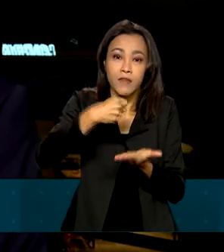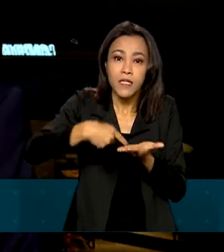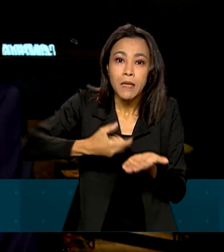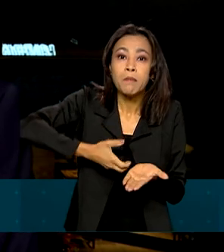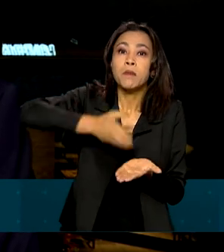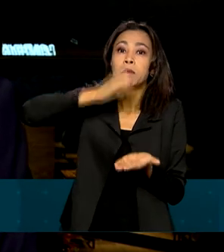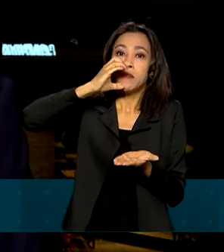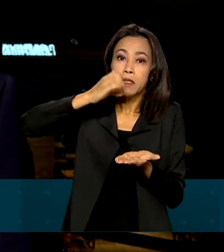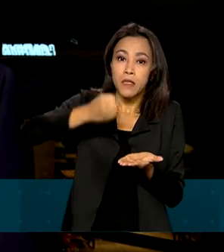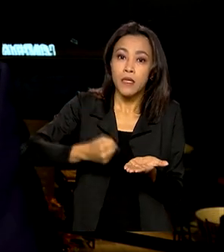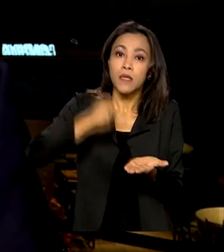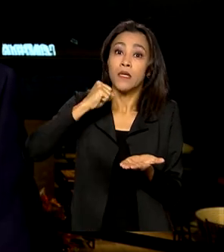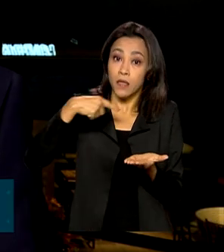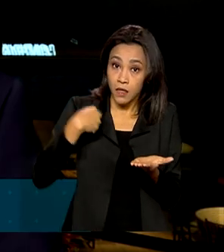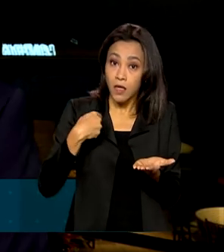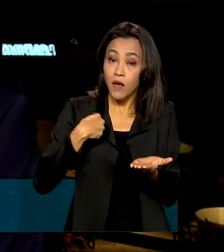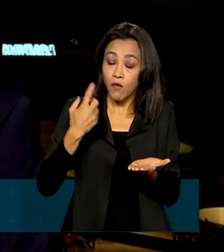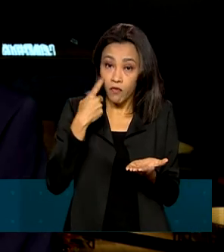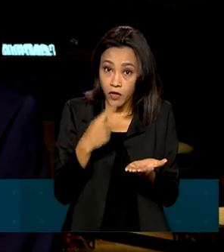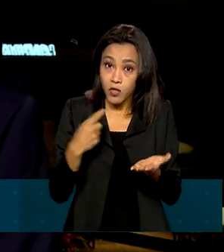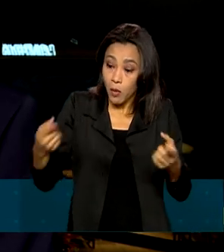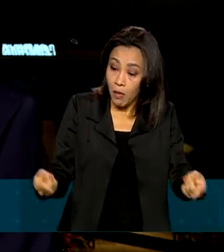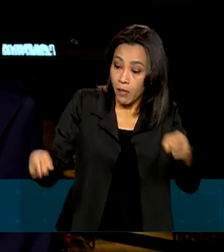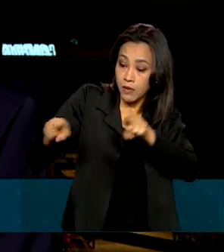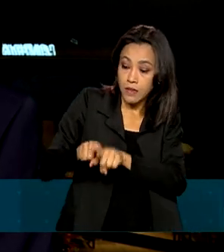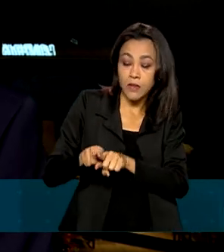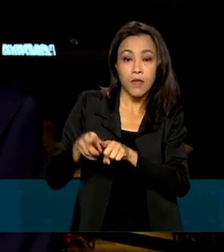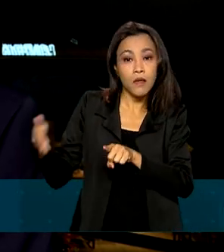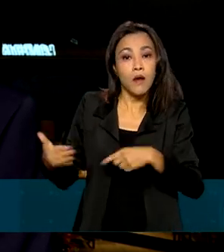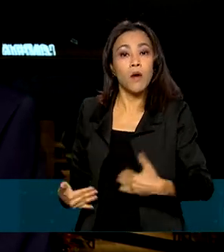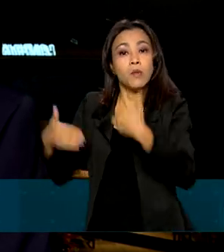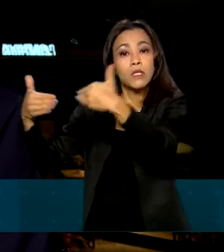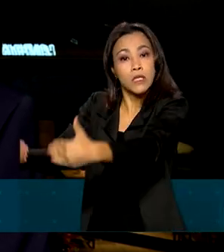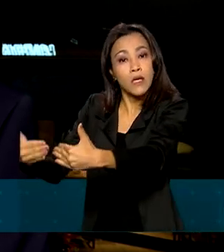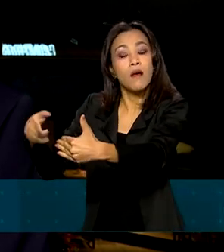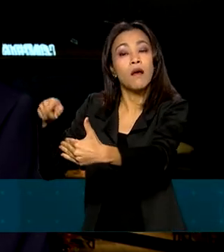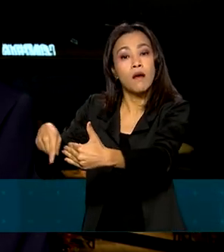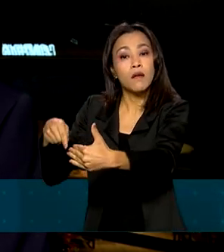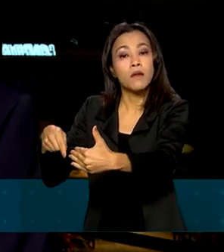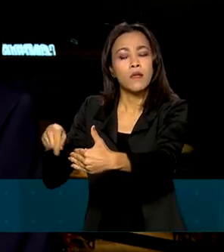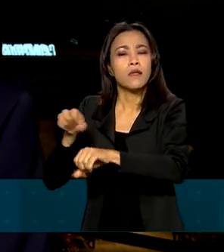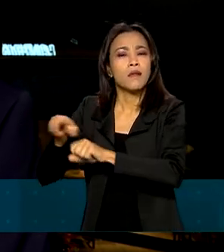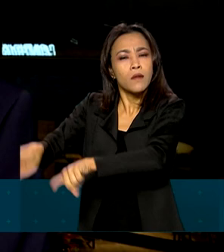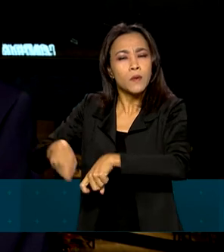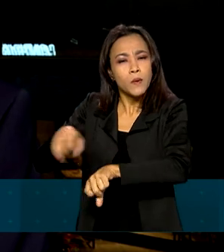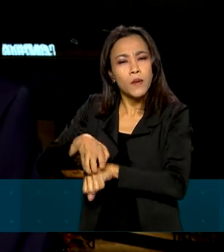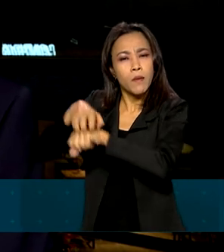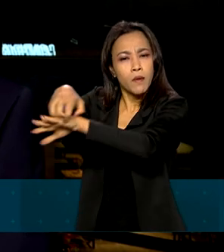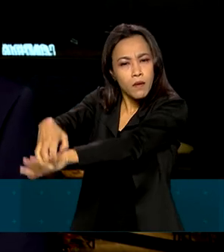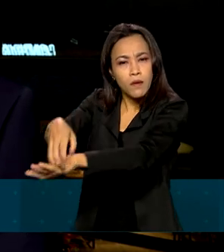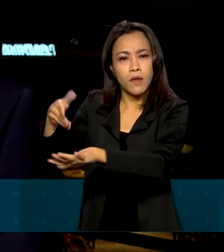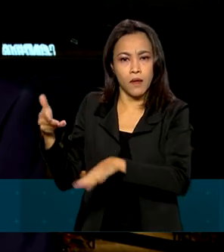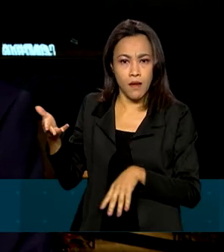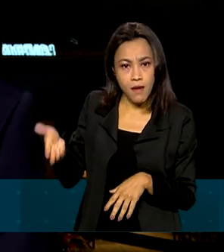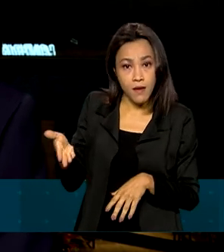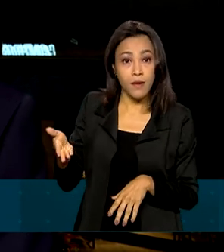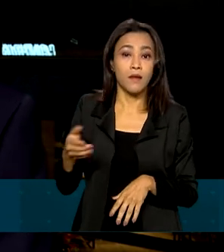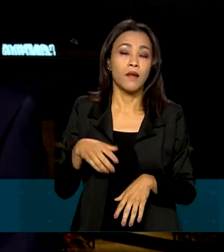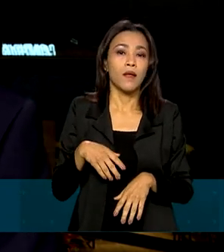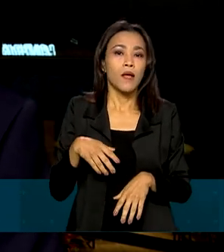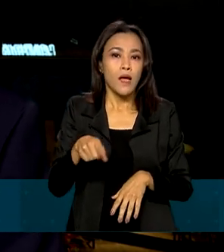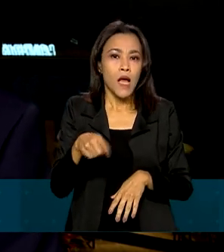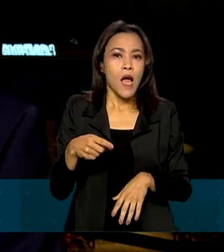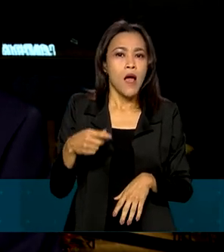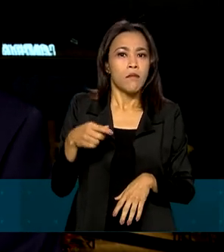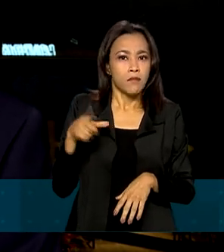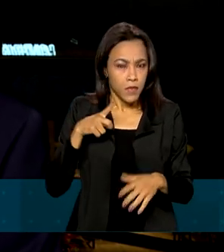que nós temos, eu vejo como parceria com o Ministério da Agricultura, Pecuária e Abastecimento, que as pessoas têm a ver, não,